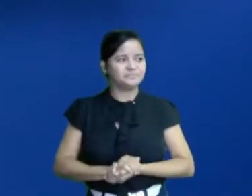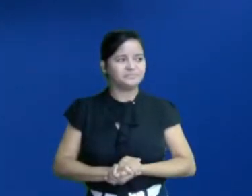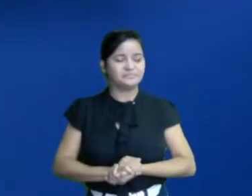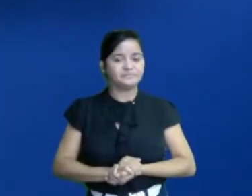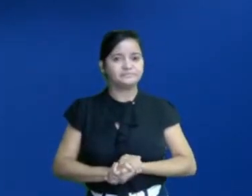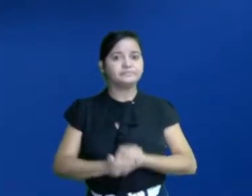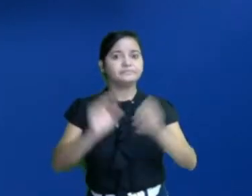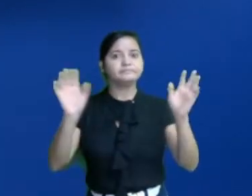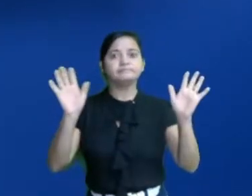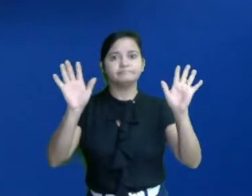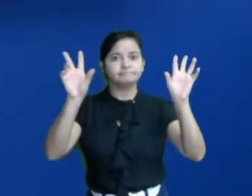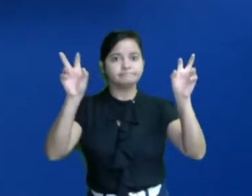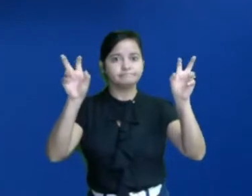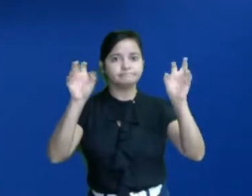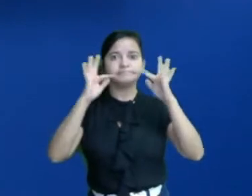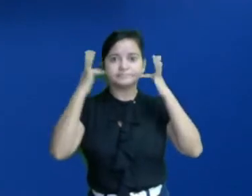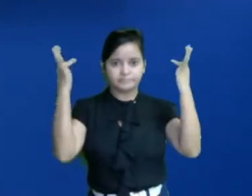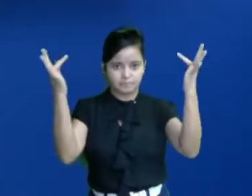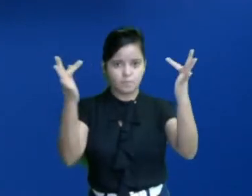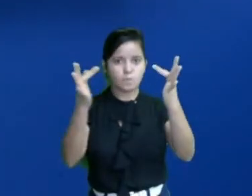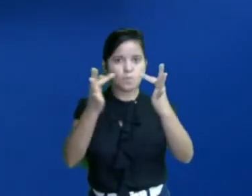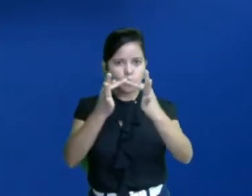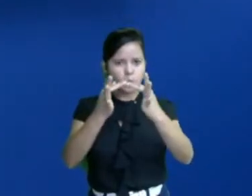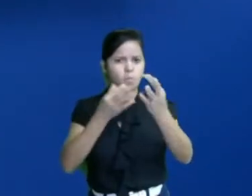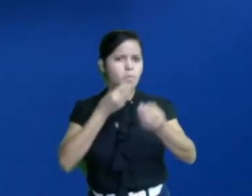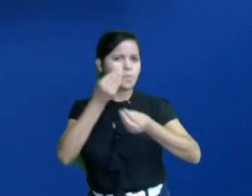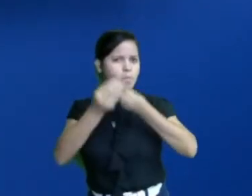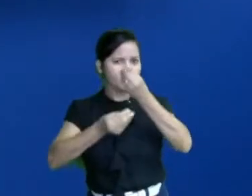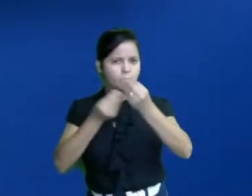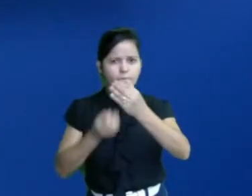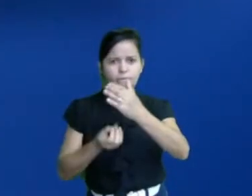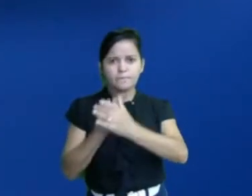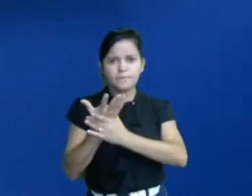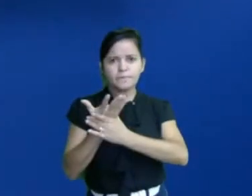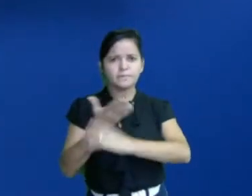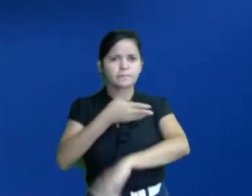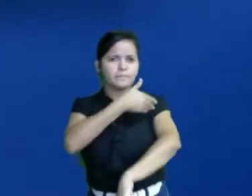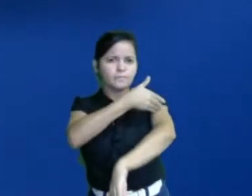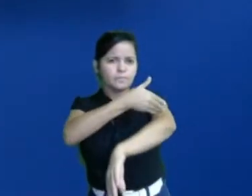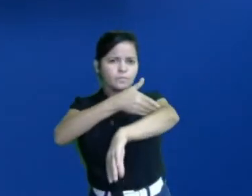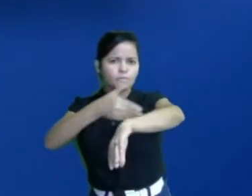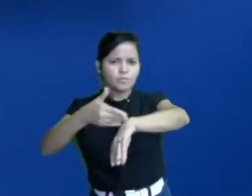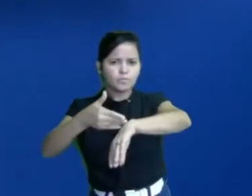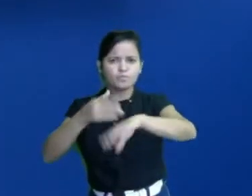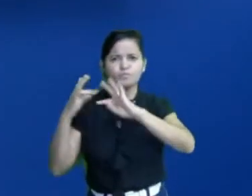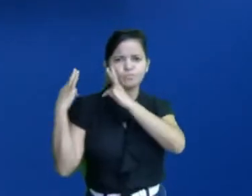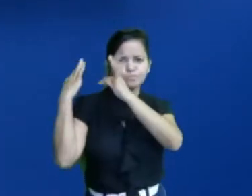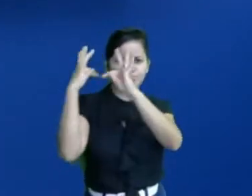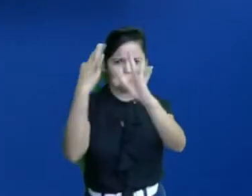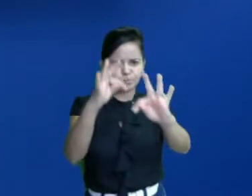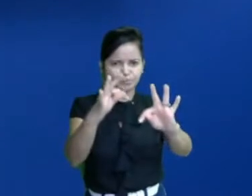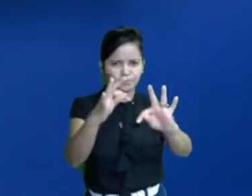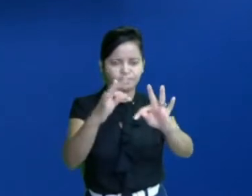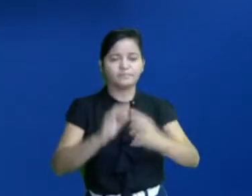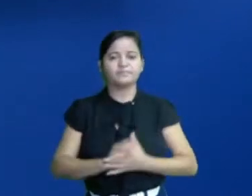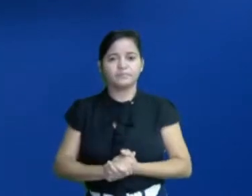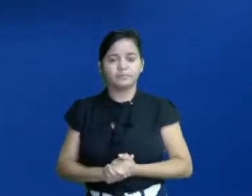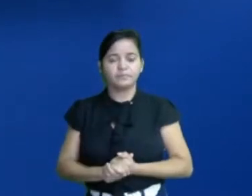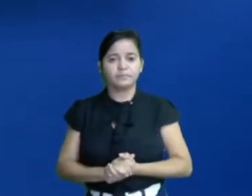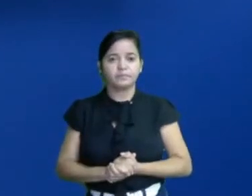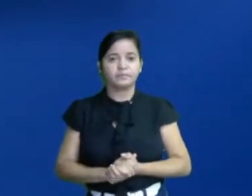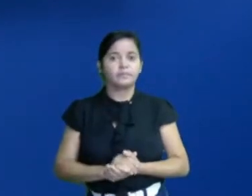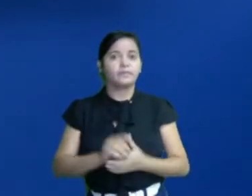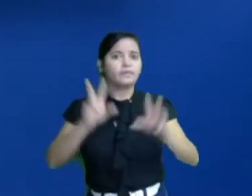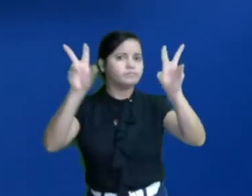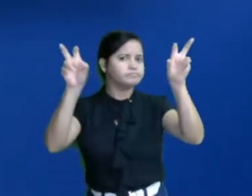A família, formação, hábitos, costumes e tradições. Vamos lá ver o que